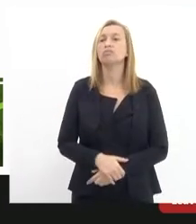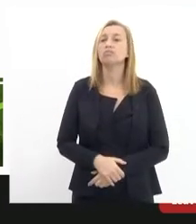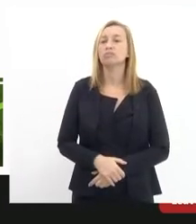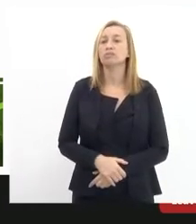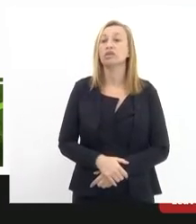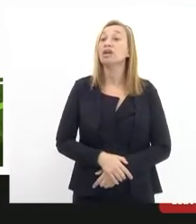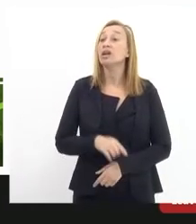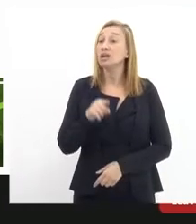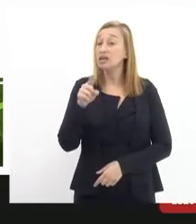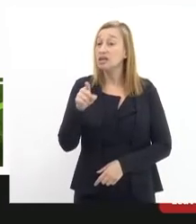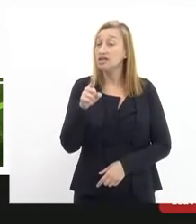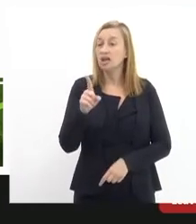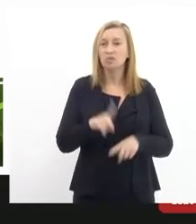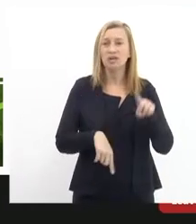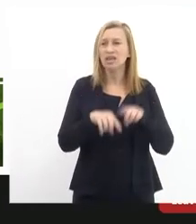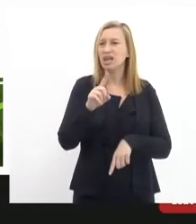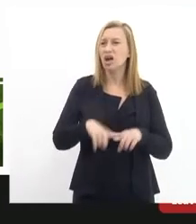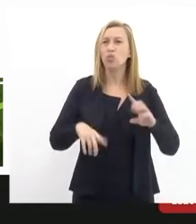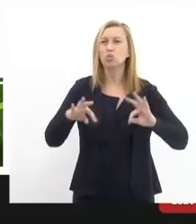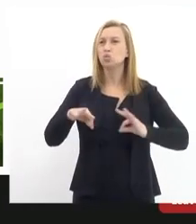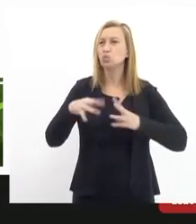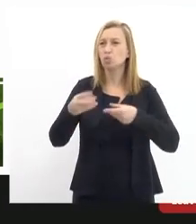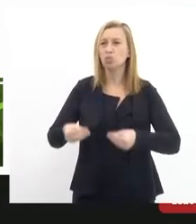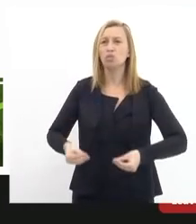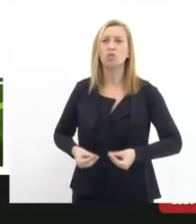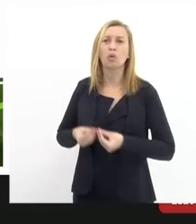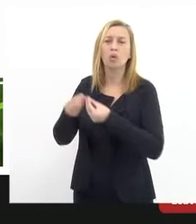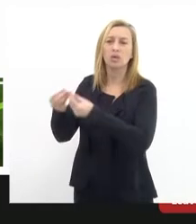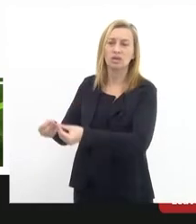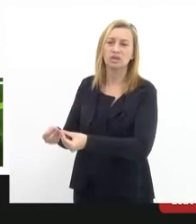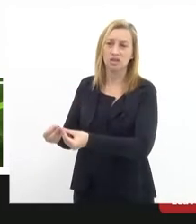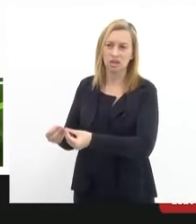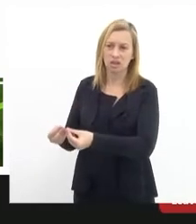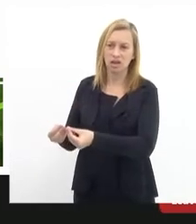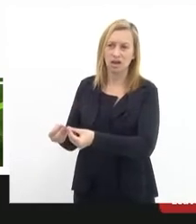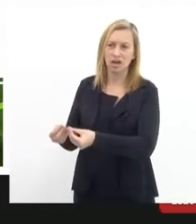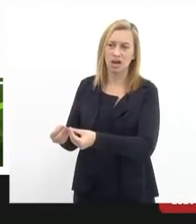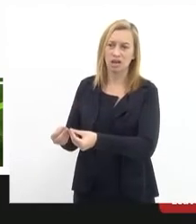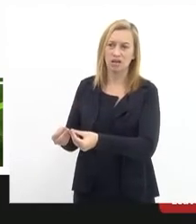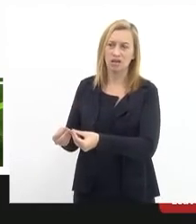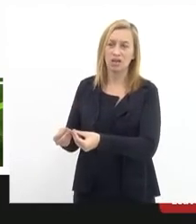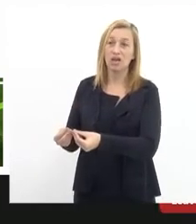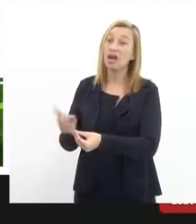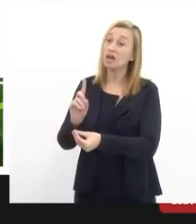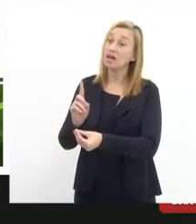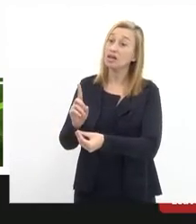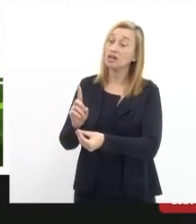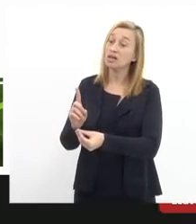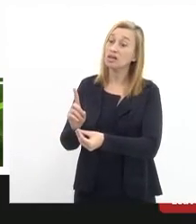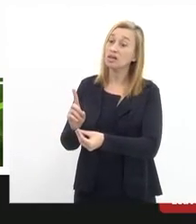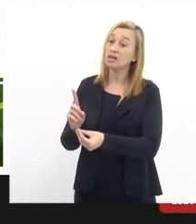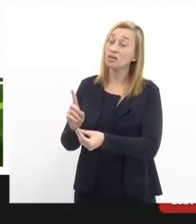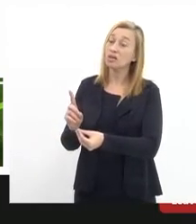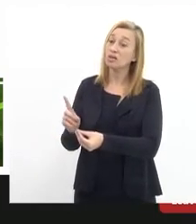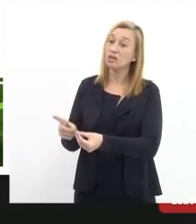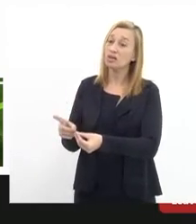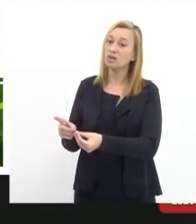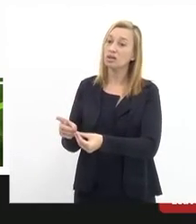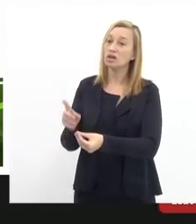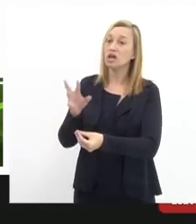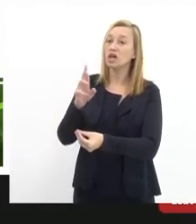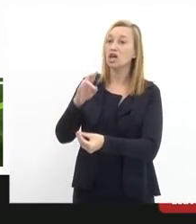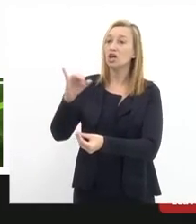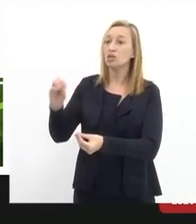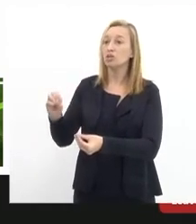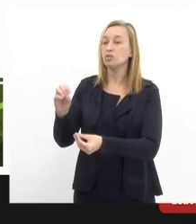Esse material todo foi entregue ao invés de ser devolvido para a oficina, foi entregue para uma ONG chamada Rio Solidário.